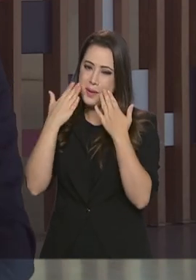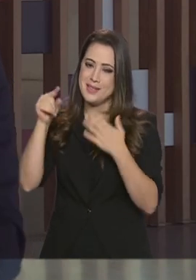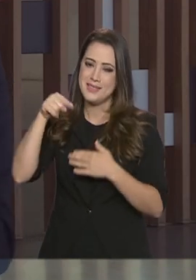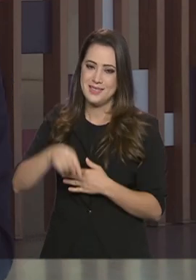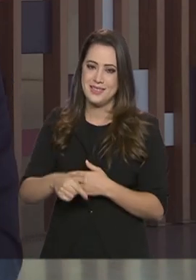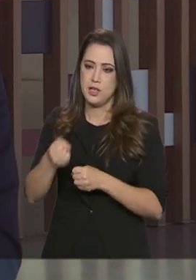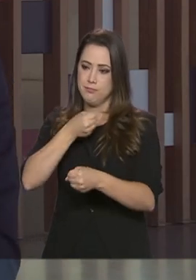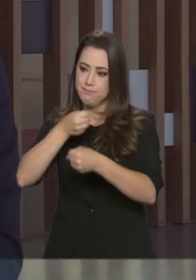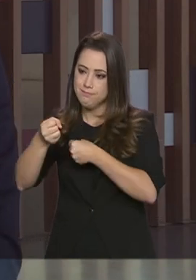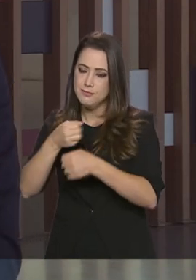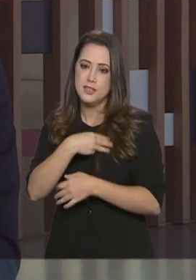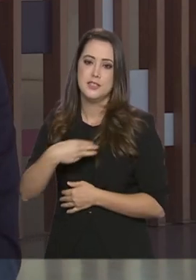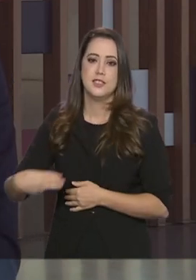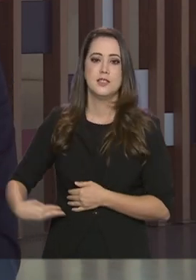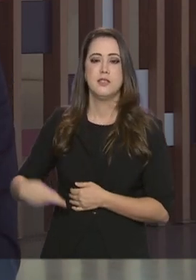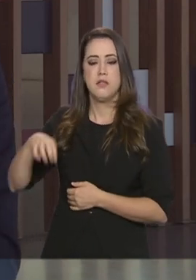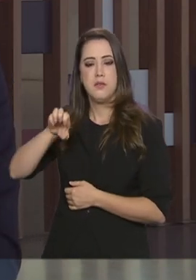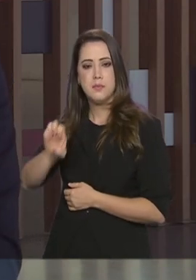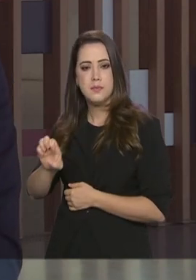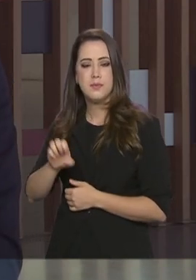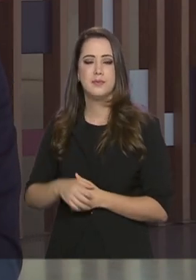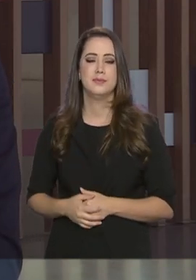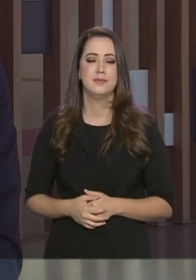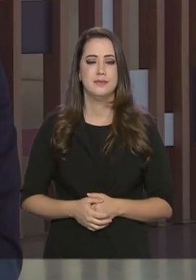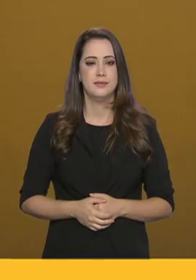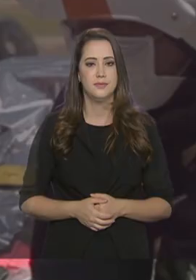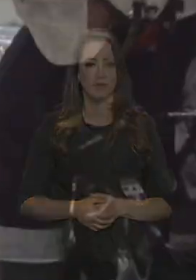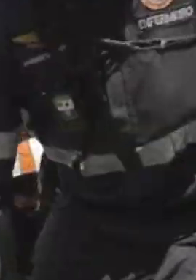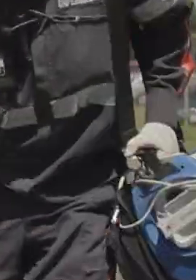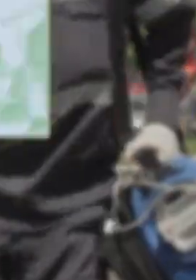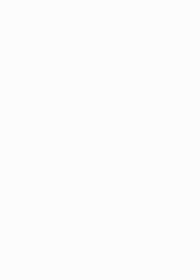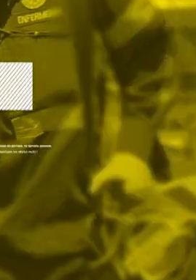Pauta e a entrevista com o ministro das Relações Exteriores, Ernesto Araújo.